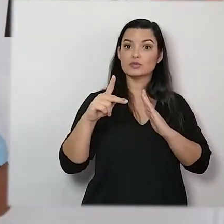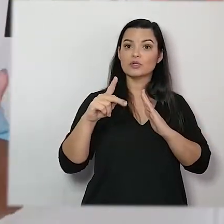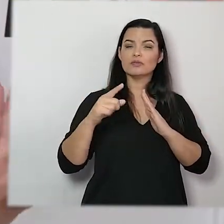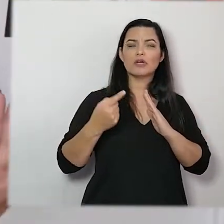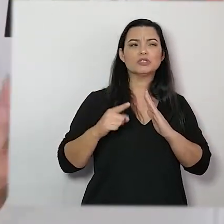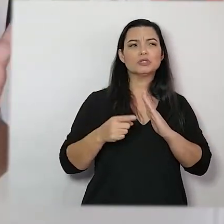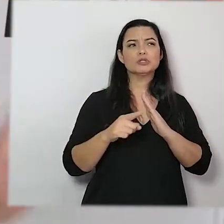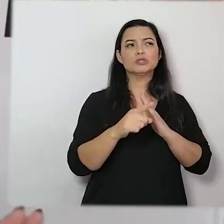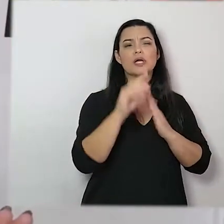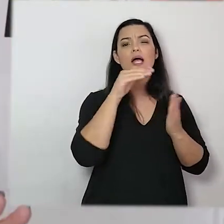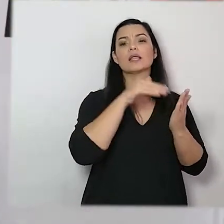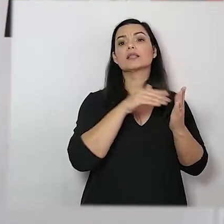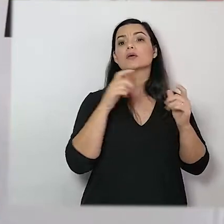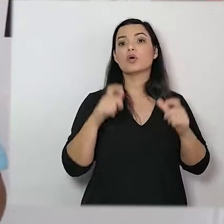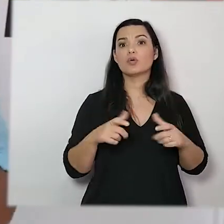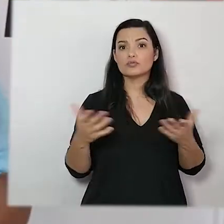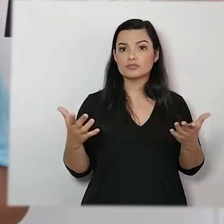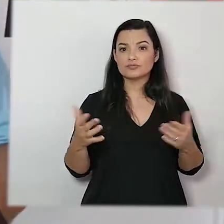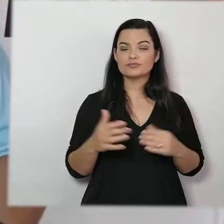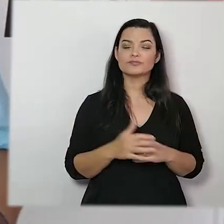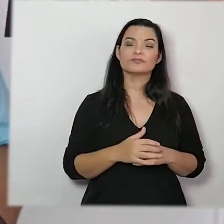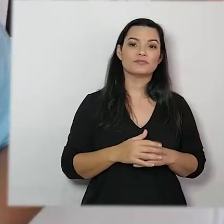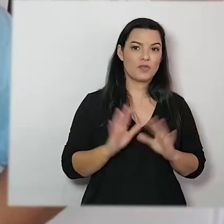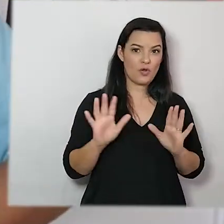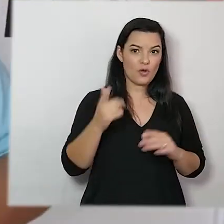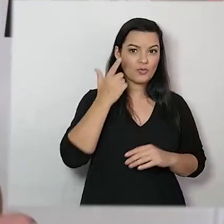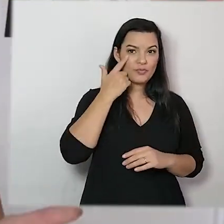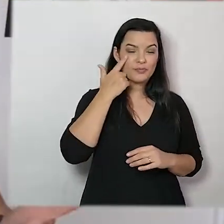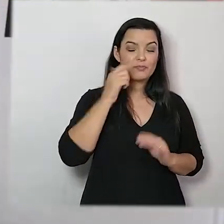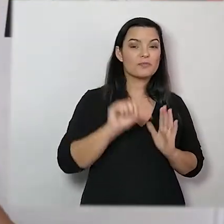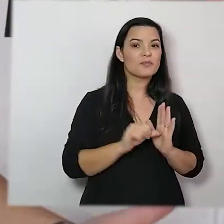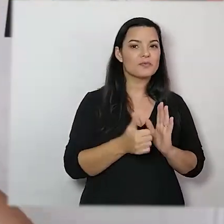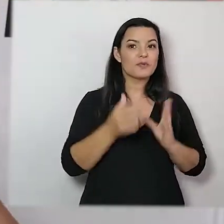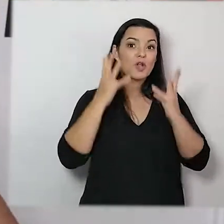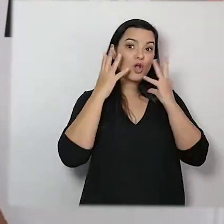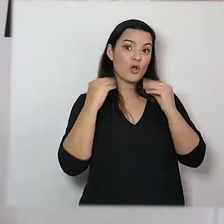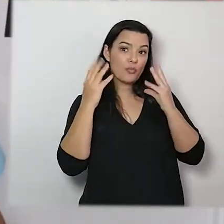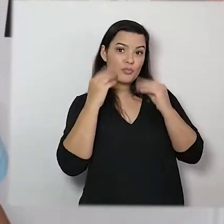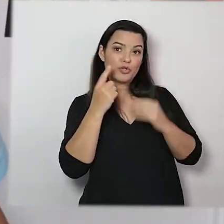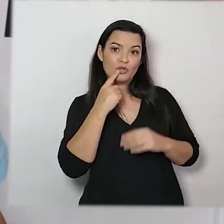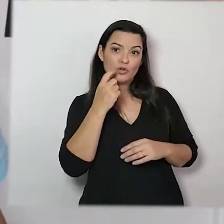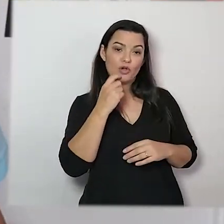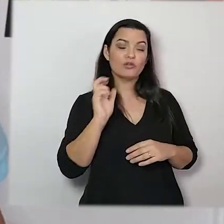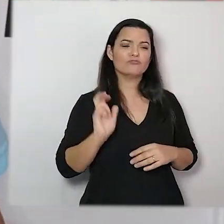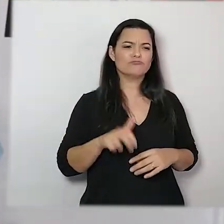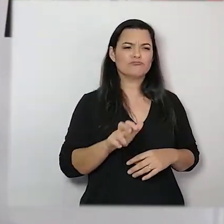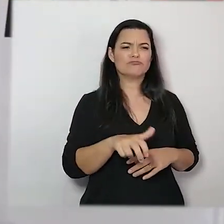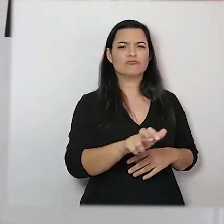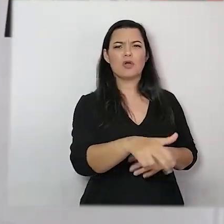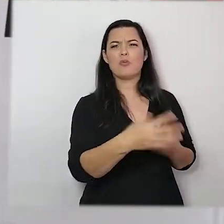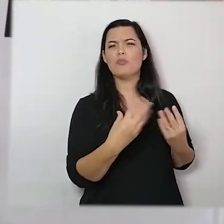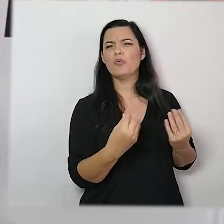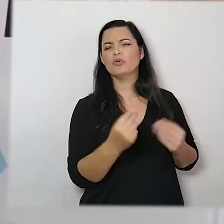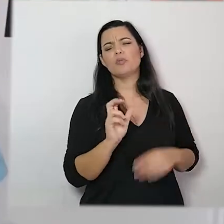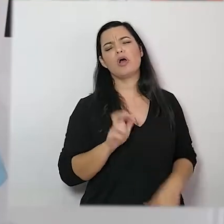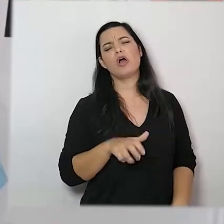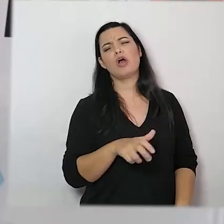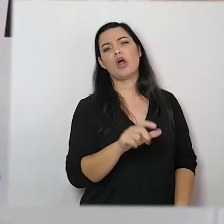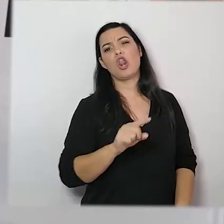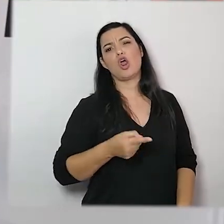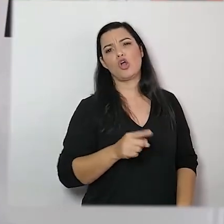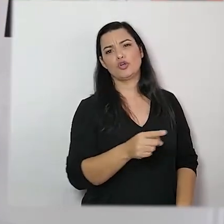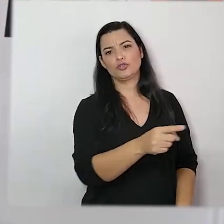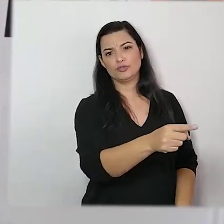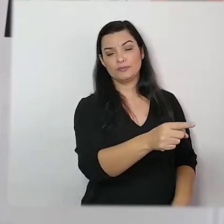Deus! Então, olha lá. Vamos lá. Primeira coisa, nós vimos que o medonho andou muito. Então, vocês vão fazer a